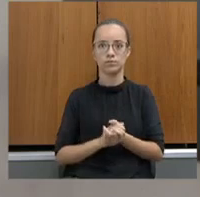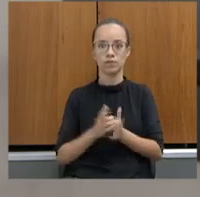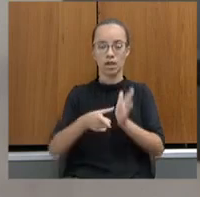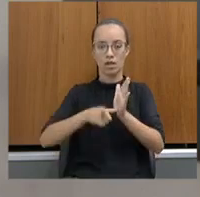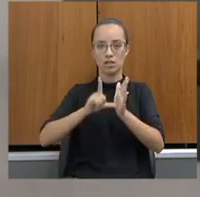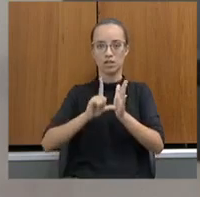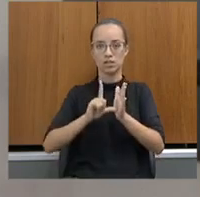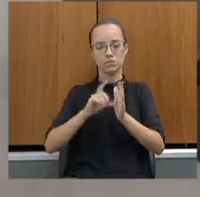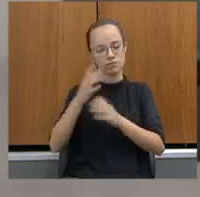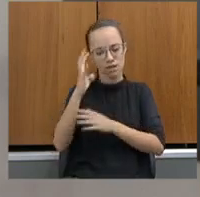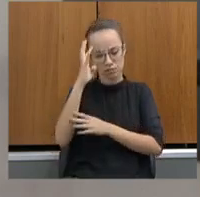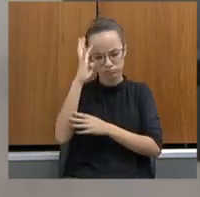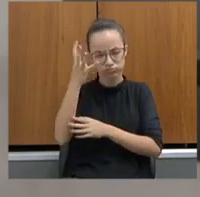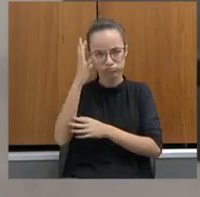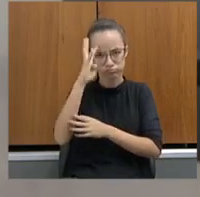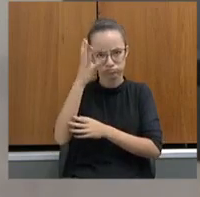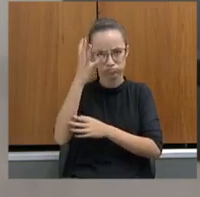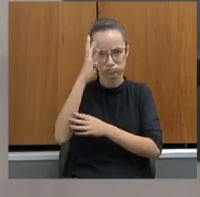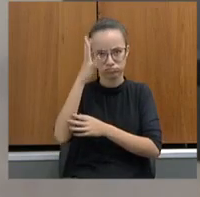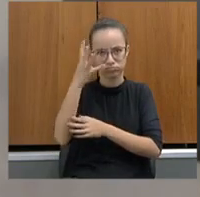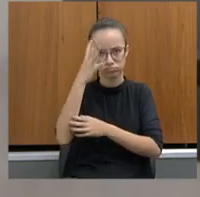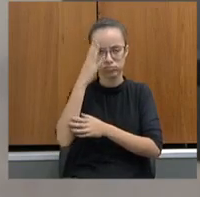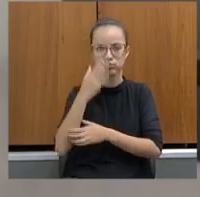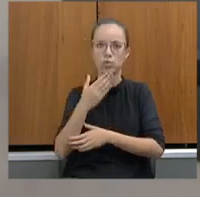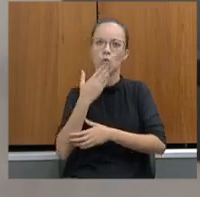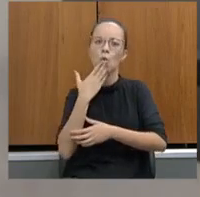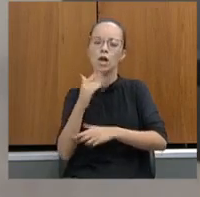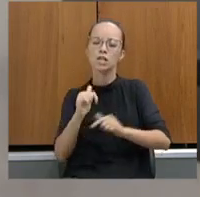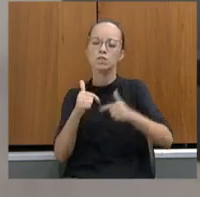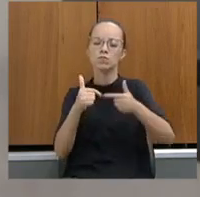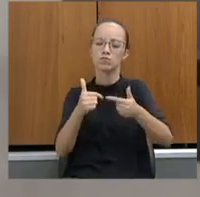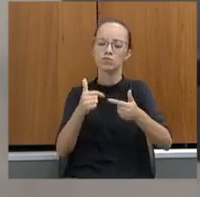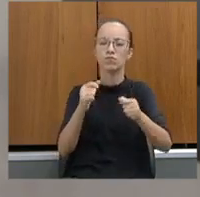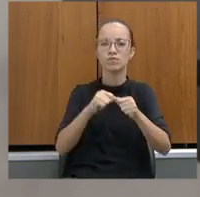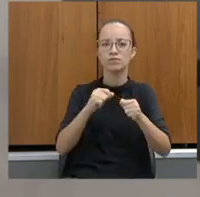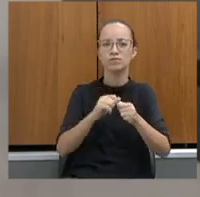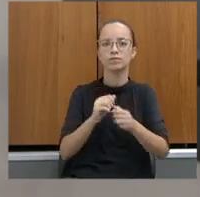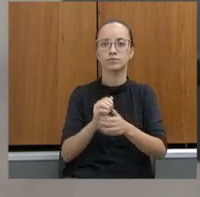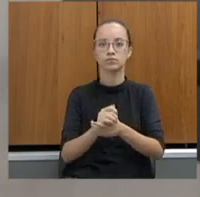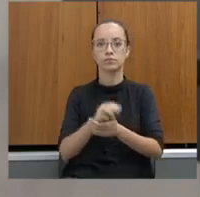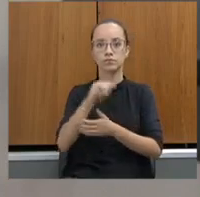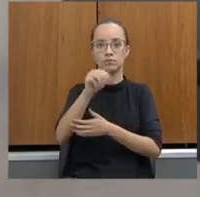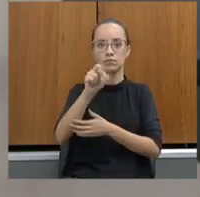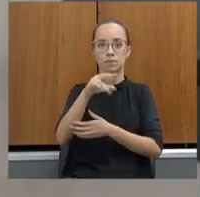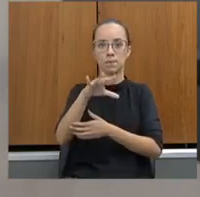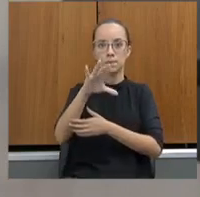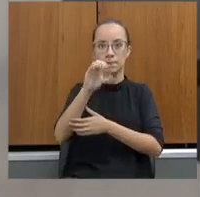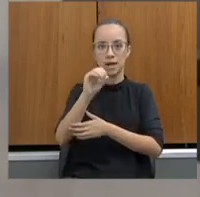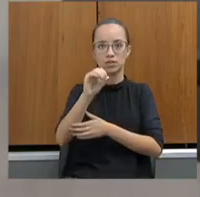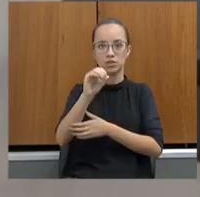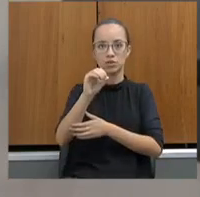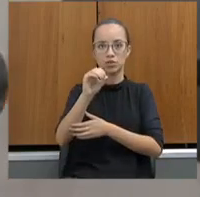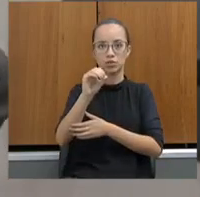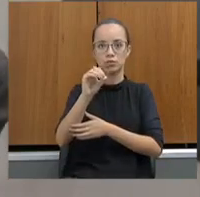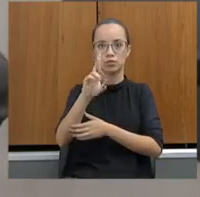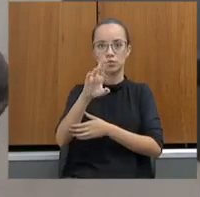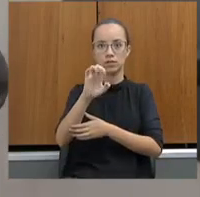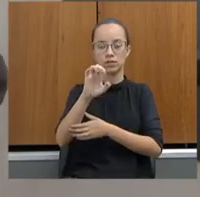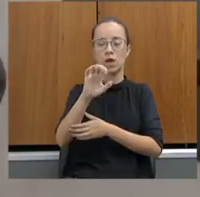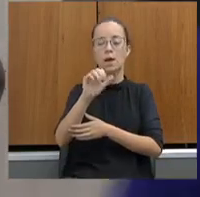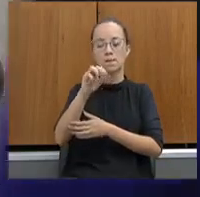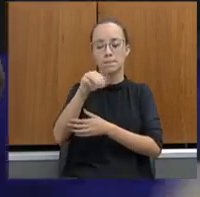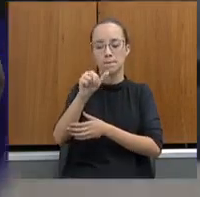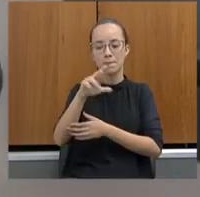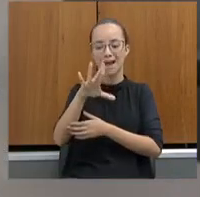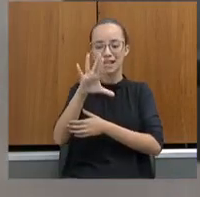providências que foram adotadas. Atenciosamente, Márcio Rogério de Oliveira, promotor de justiça. Está vendo, deputado João Leite?